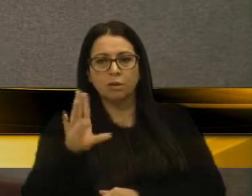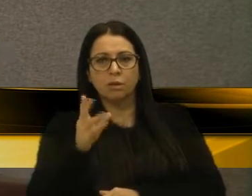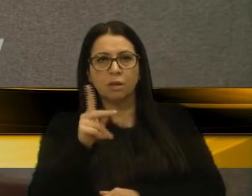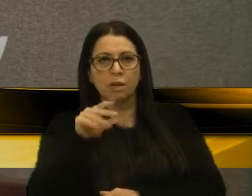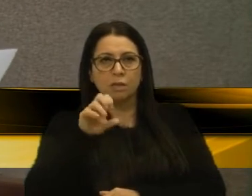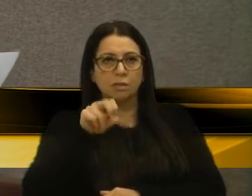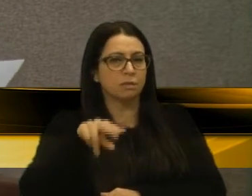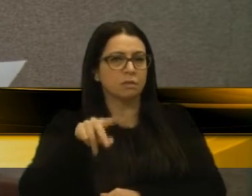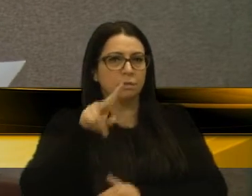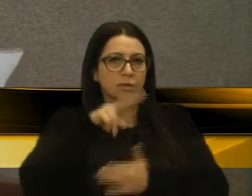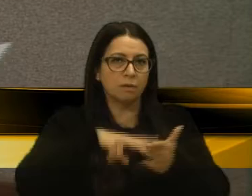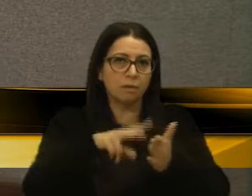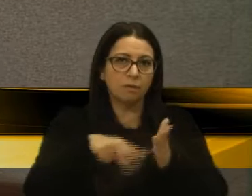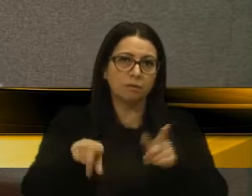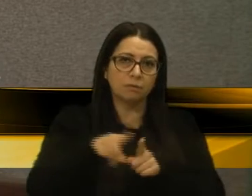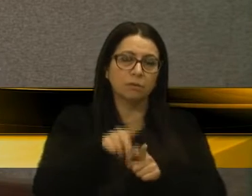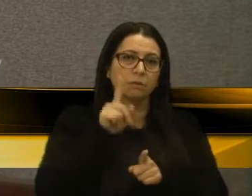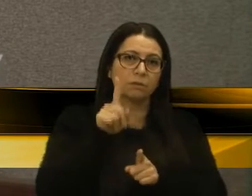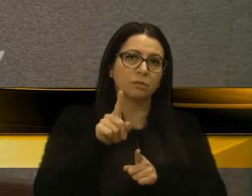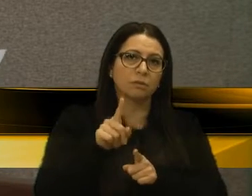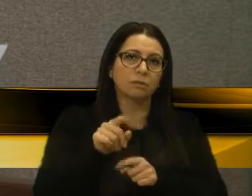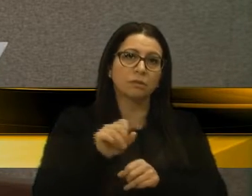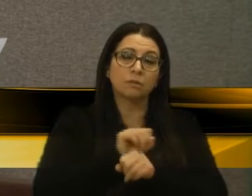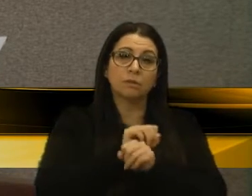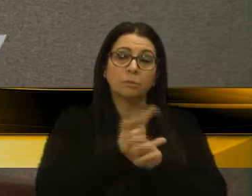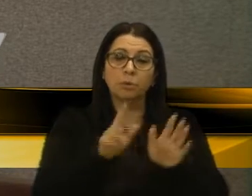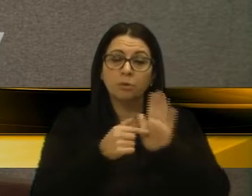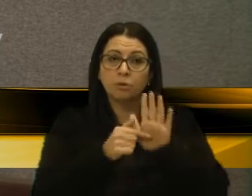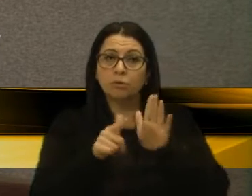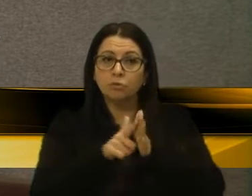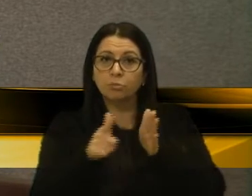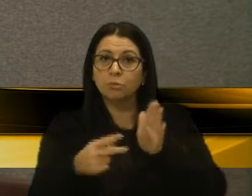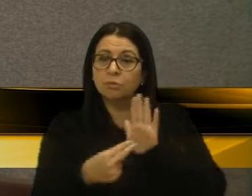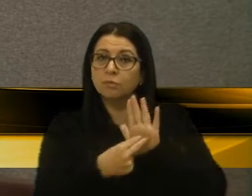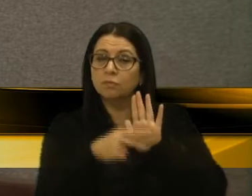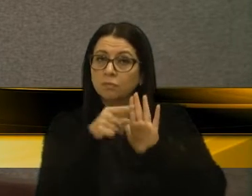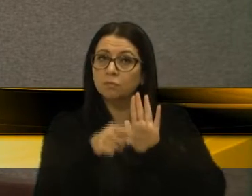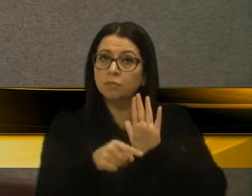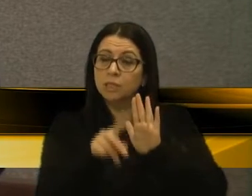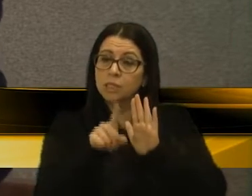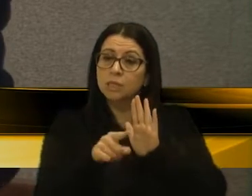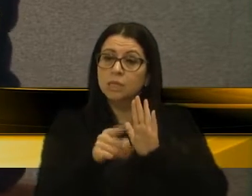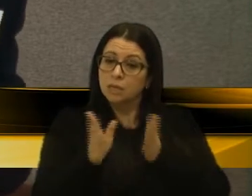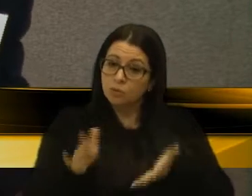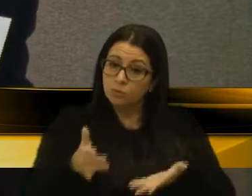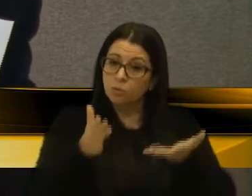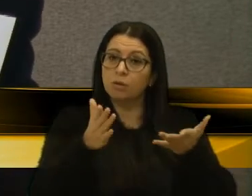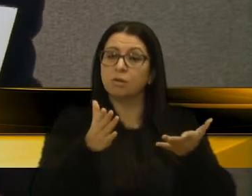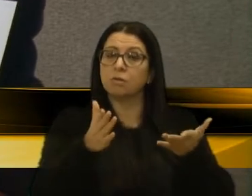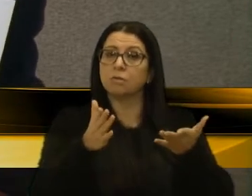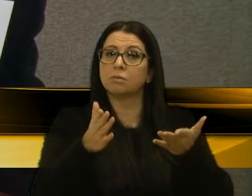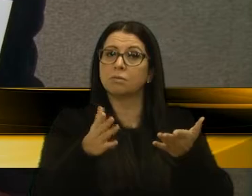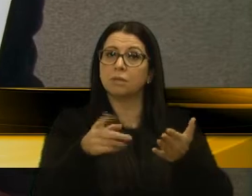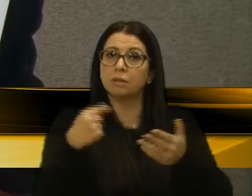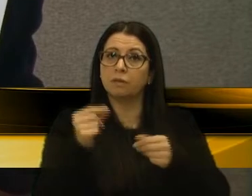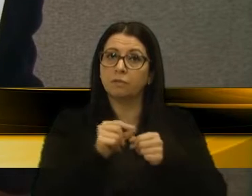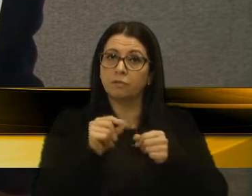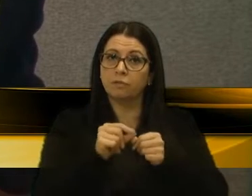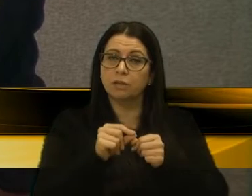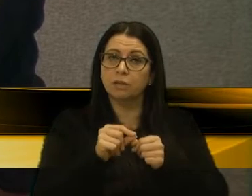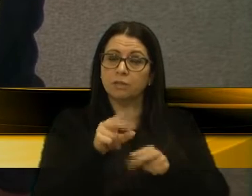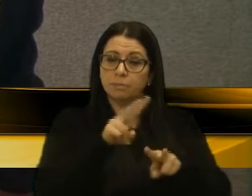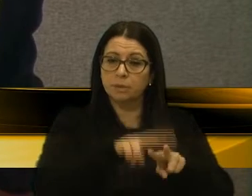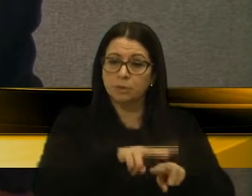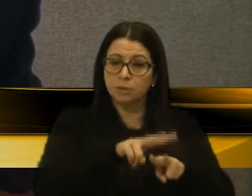vai, eu não vou ler toda a matéria, está disponível, mas chama atenção aqui, será estimulado que os agentes realizem